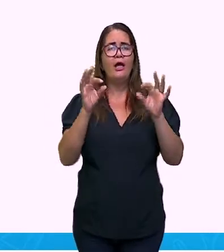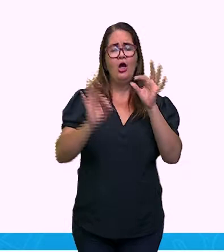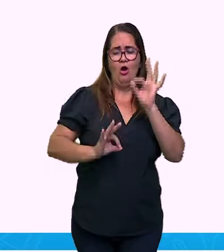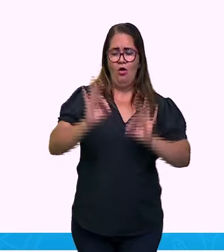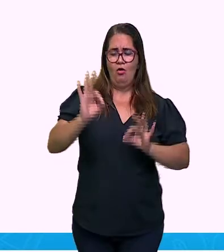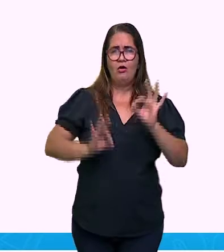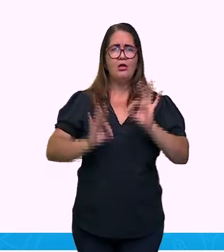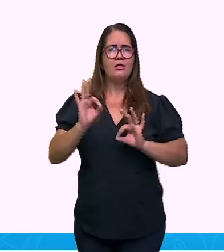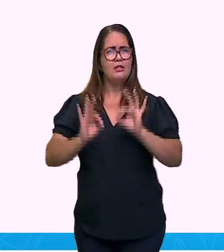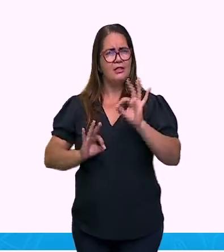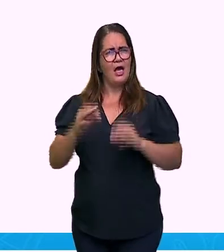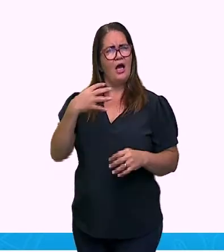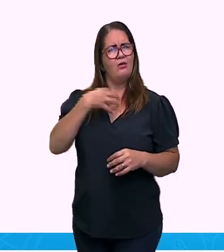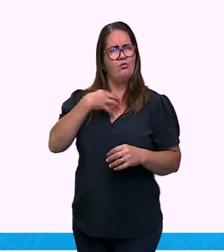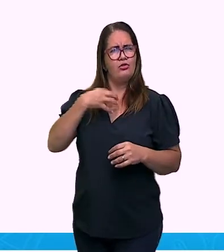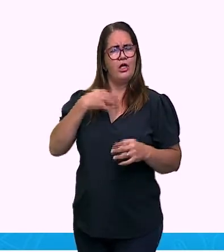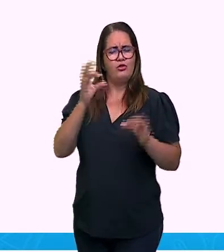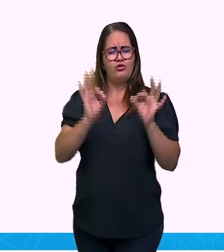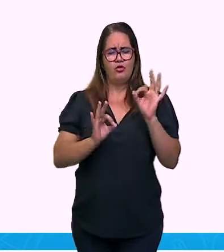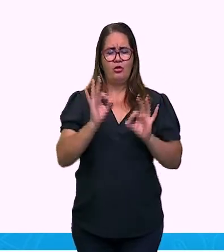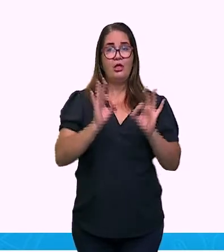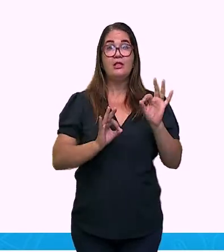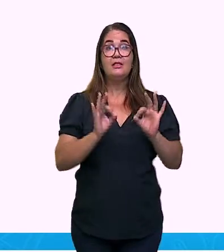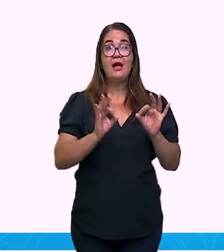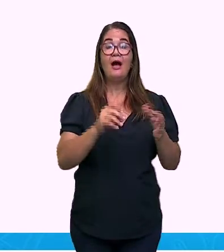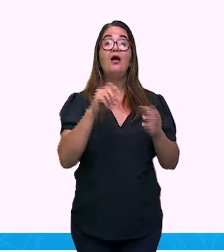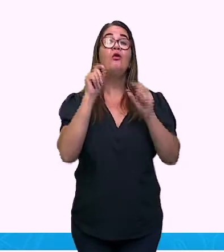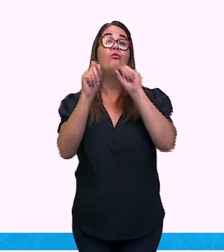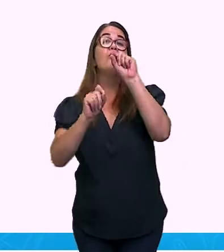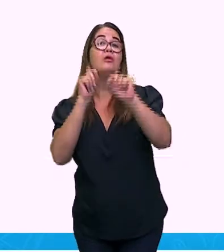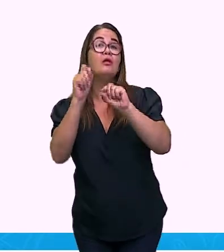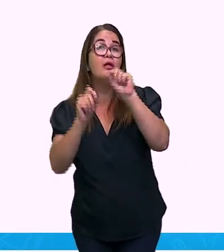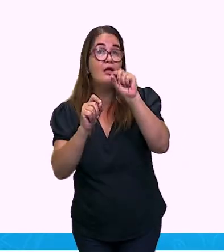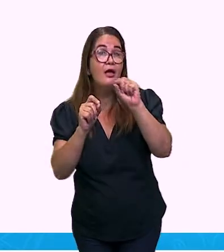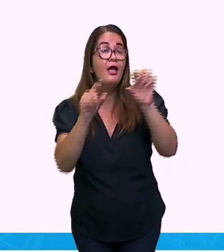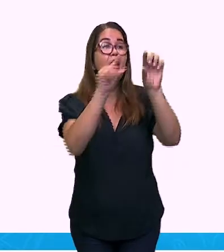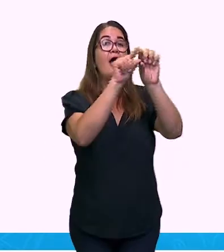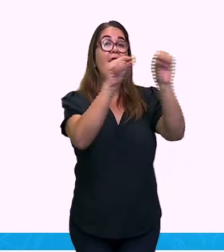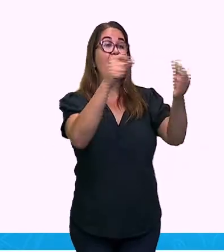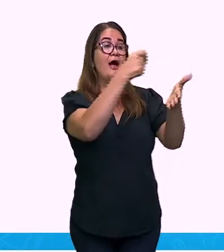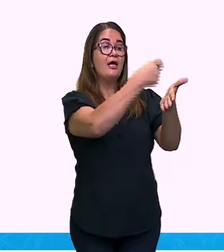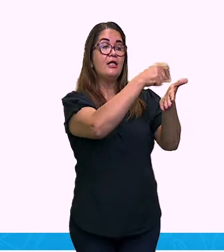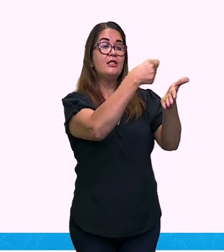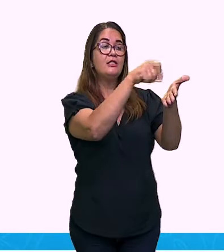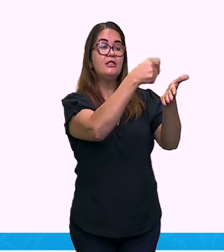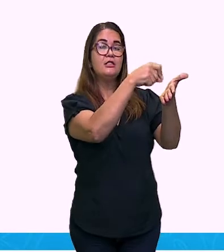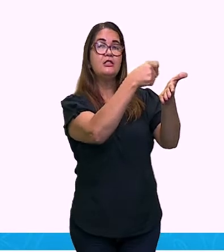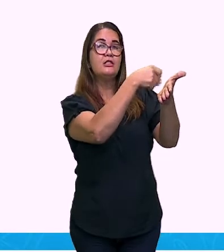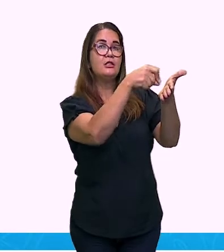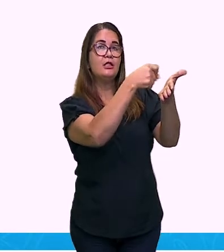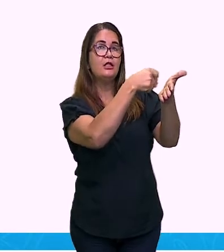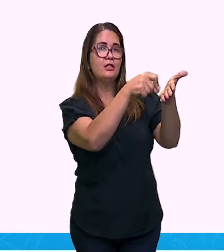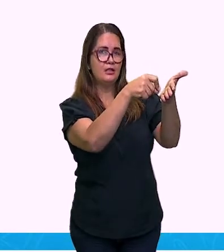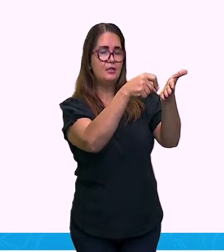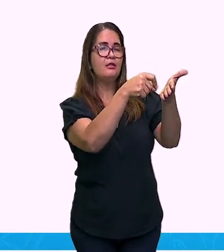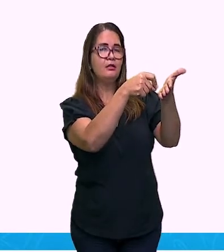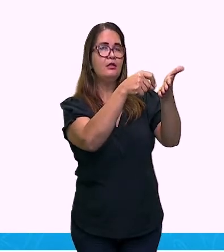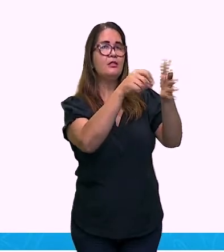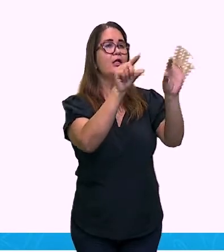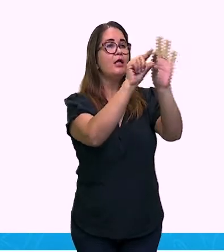Quando eu falo de coordenação, eu estou falando de orações que são independentes entre si.